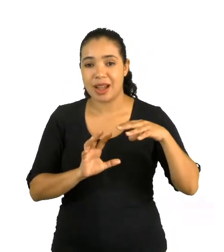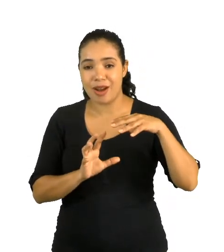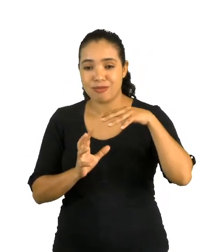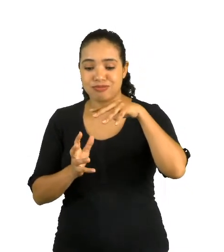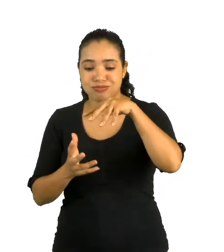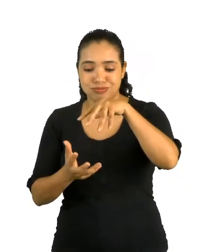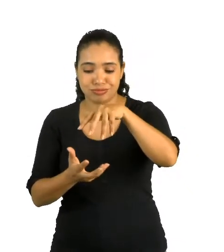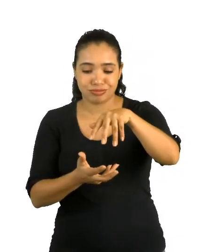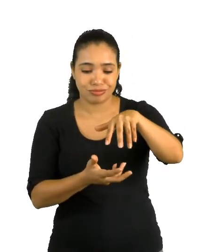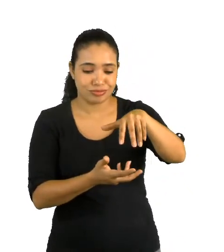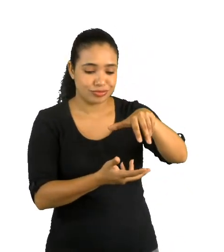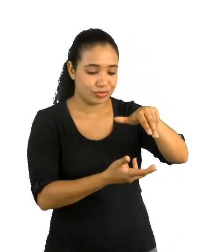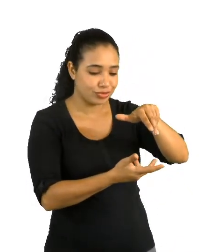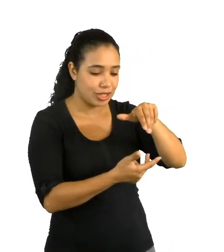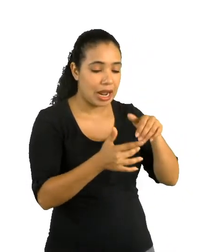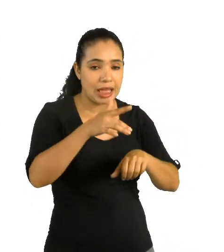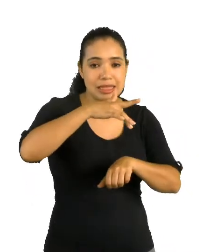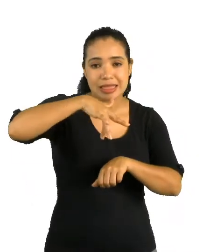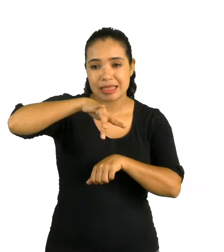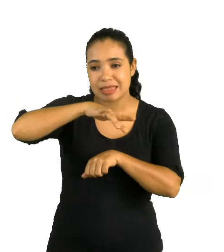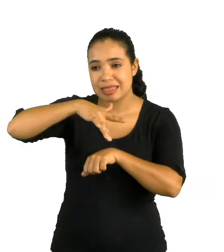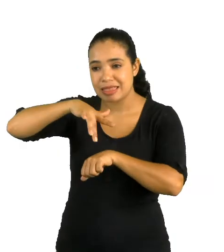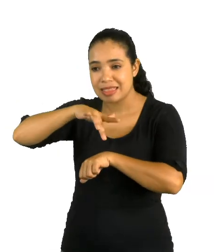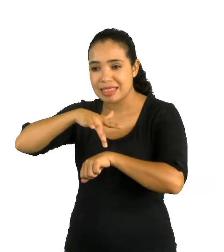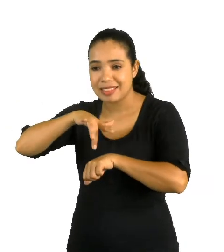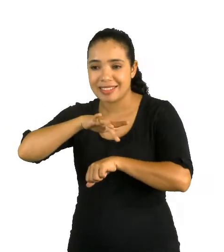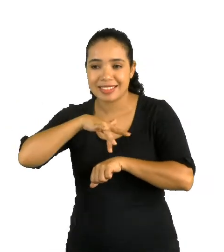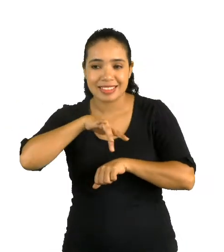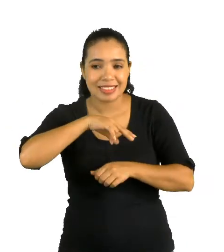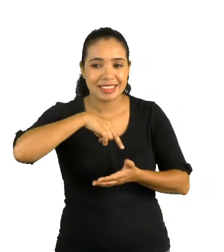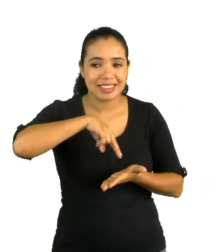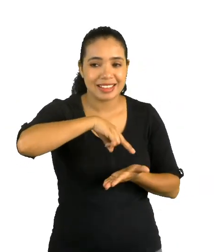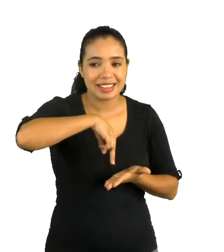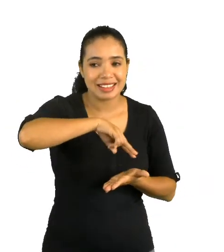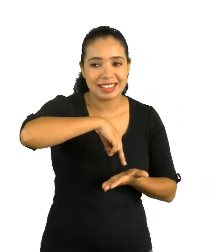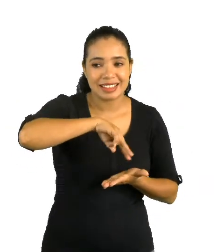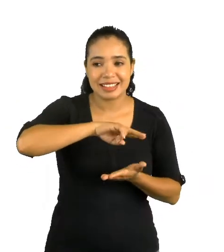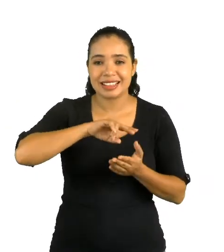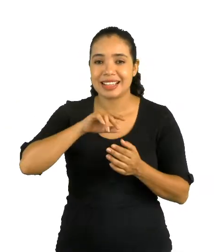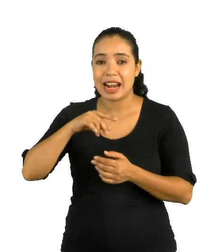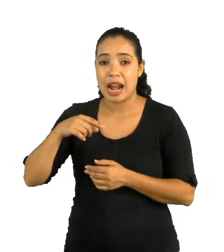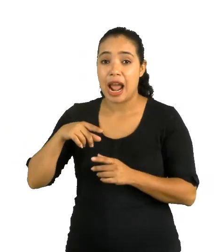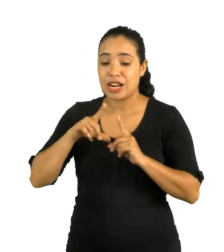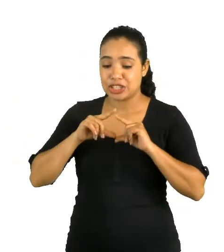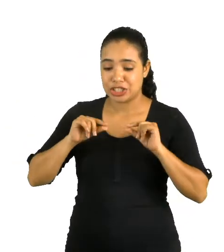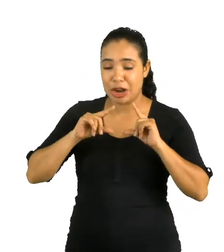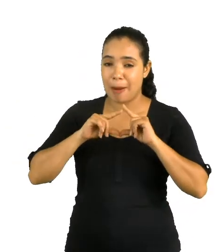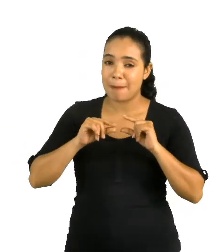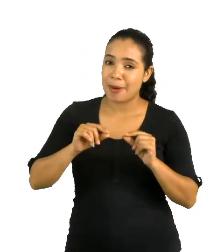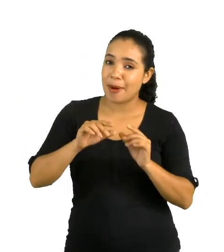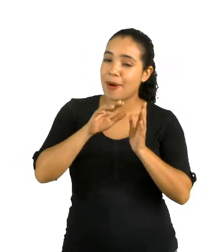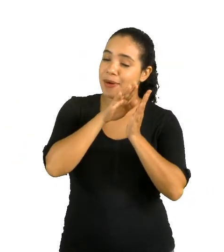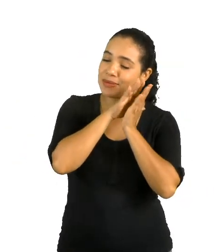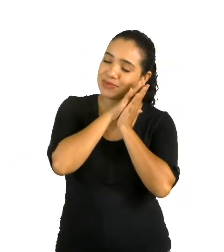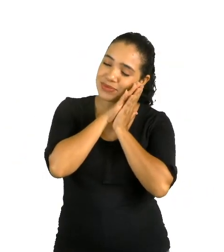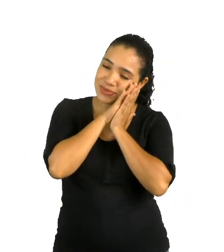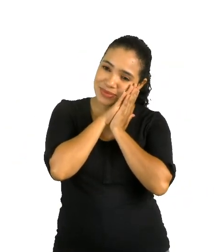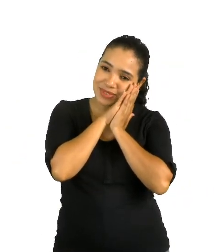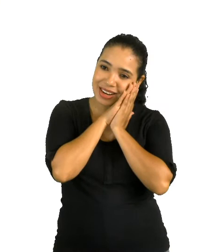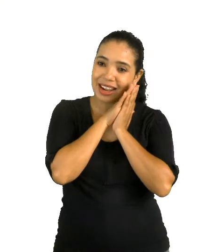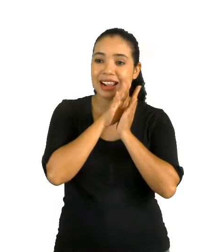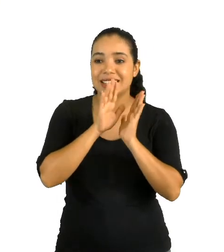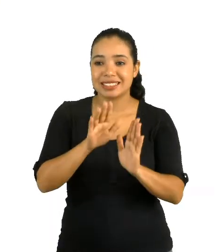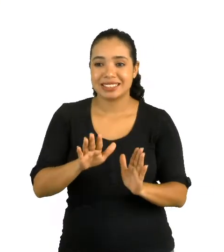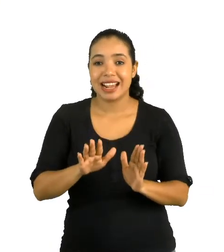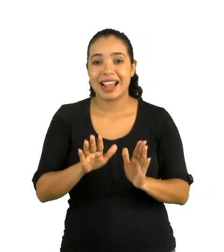continua a sua dança para o Japão adormecer. Já chegou